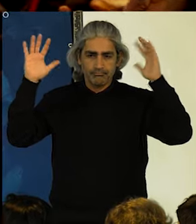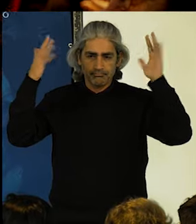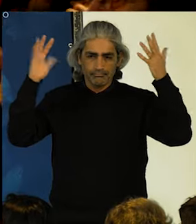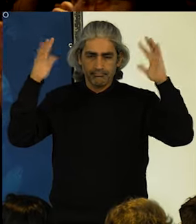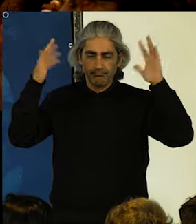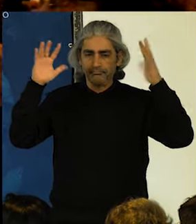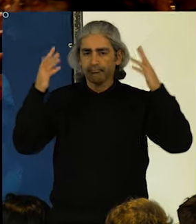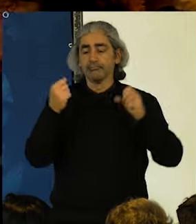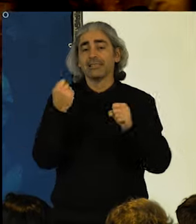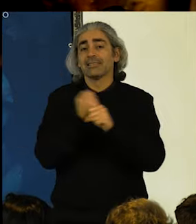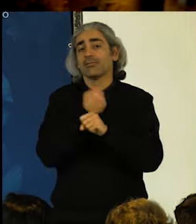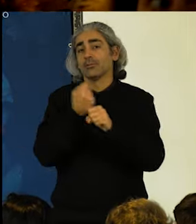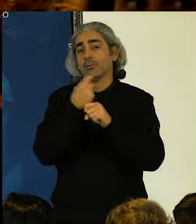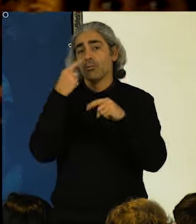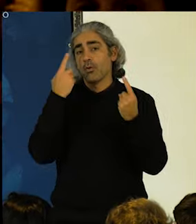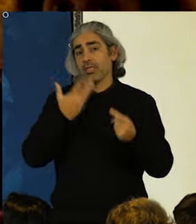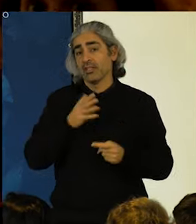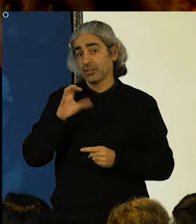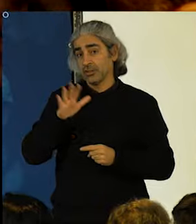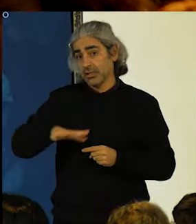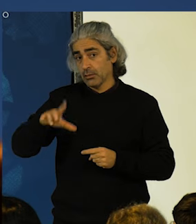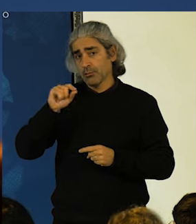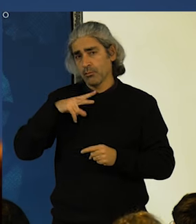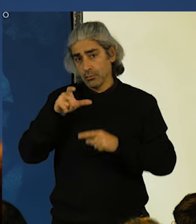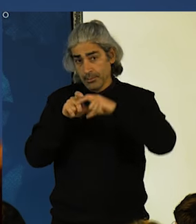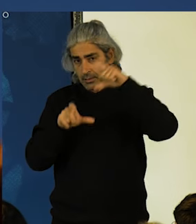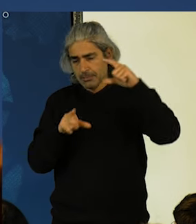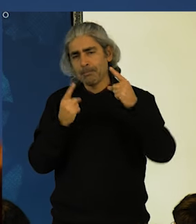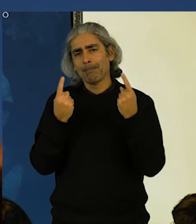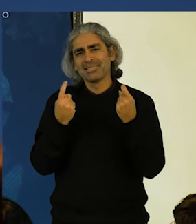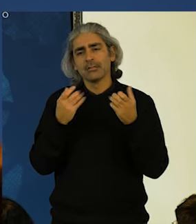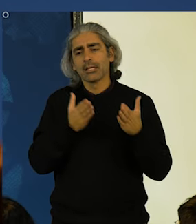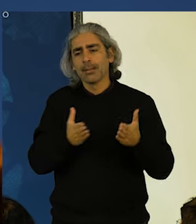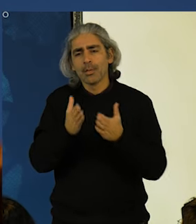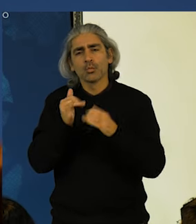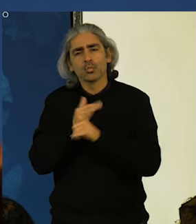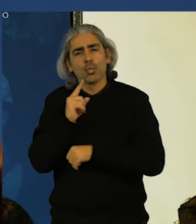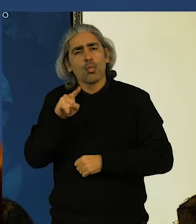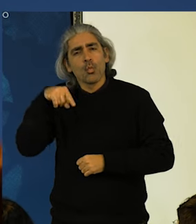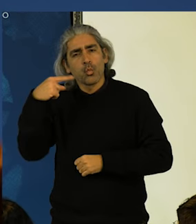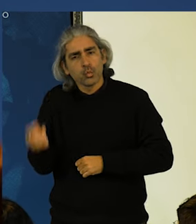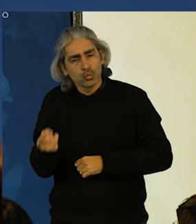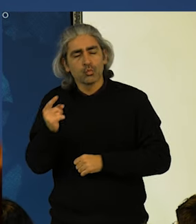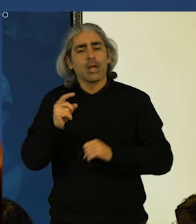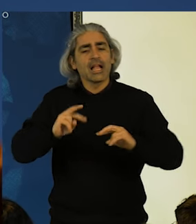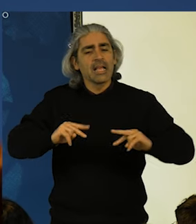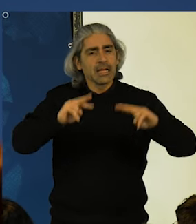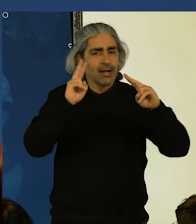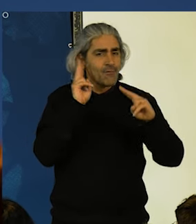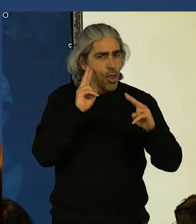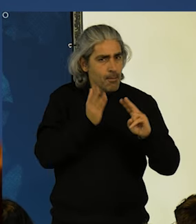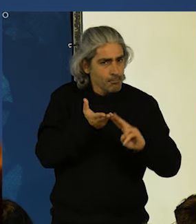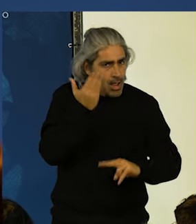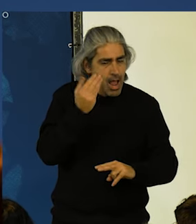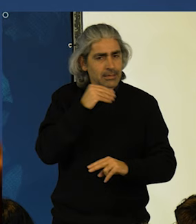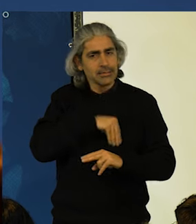Os serviços públicos do Distrito e do País precisam de outro rumo. Valorizar as carreiras e os salários.